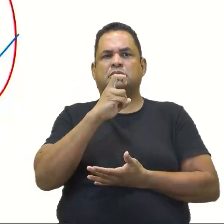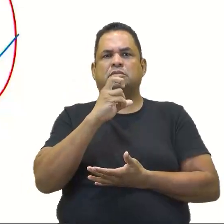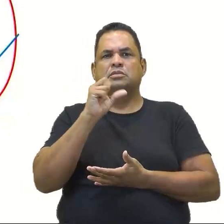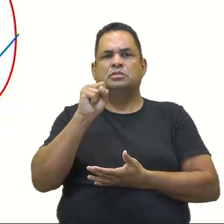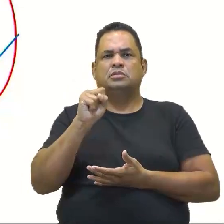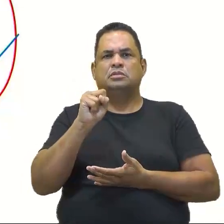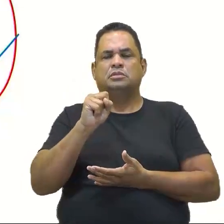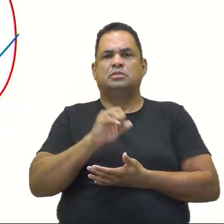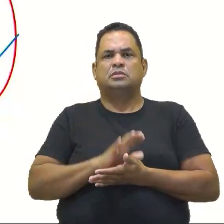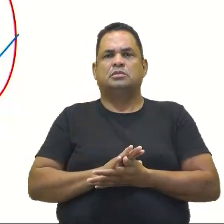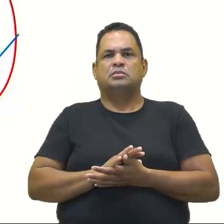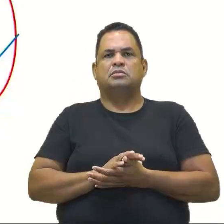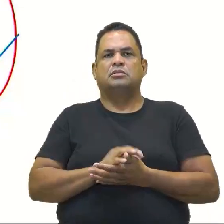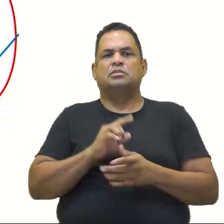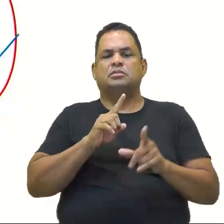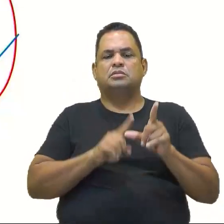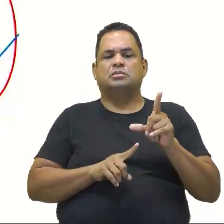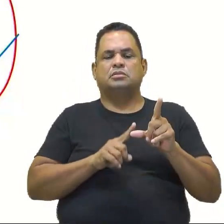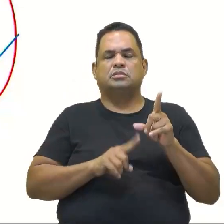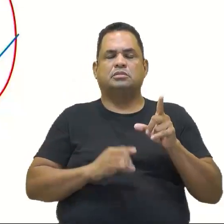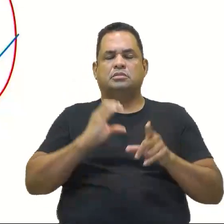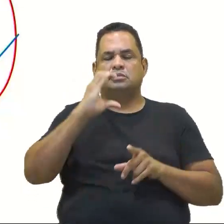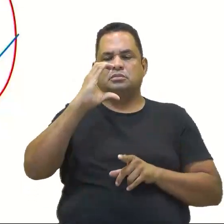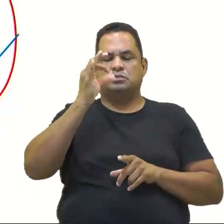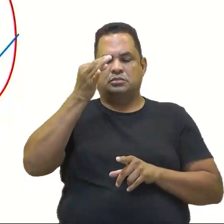oito. Alternativa, letra C.